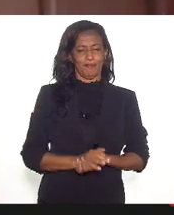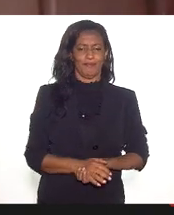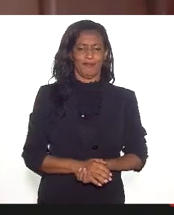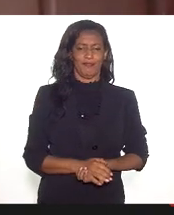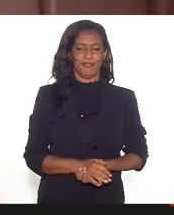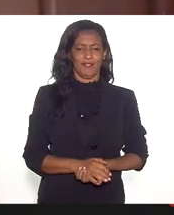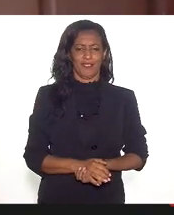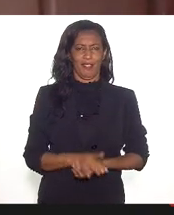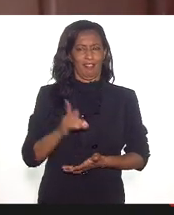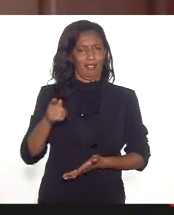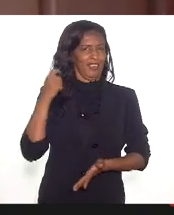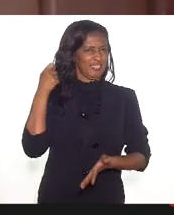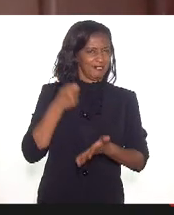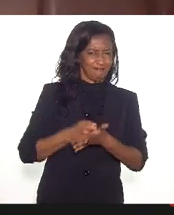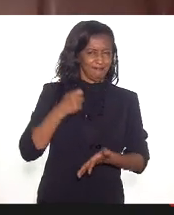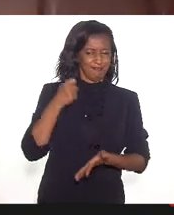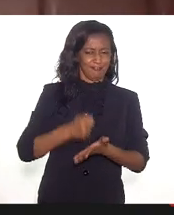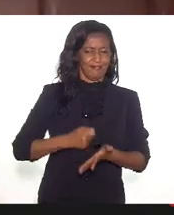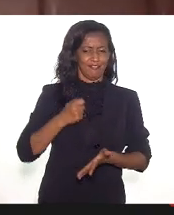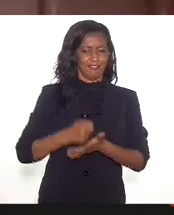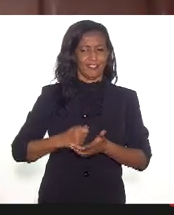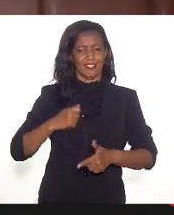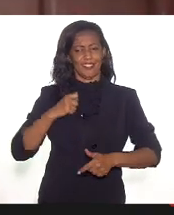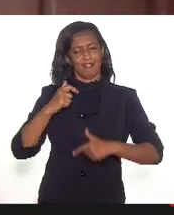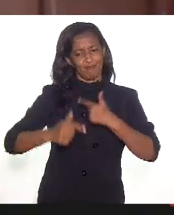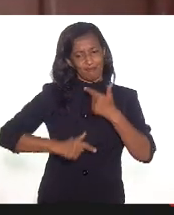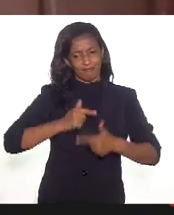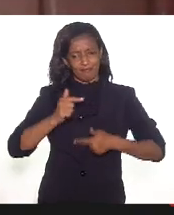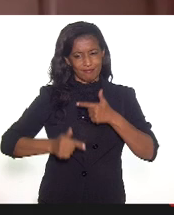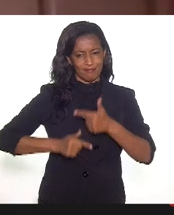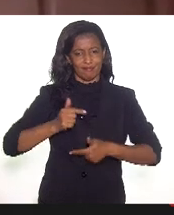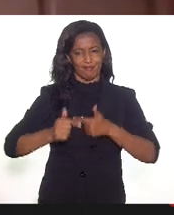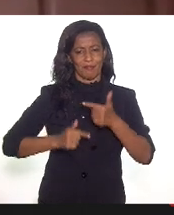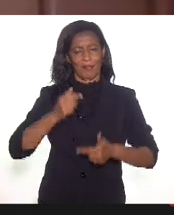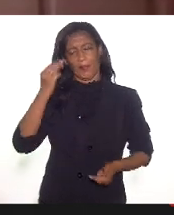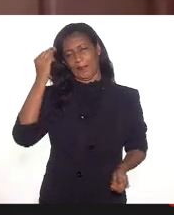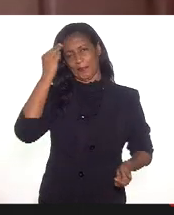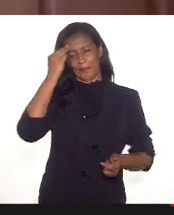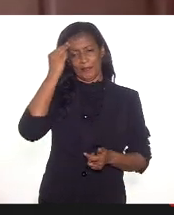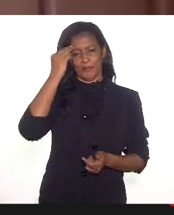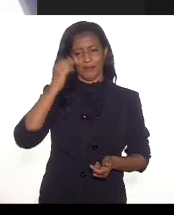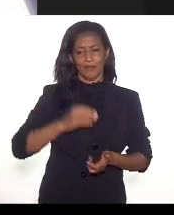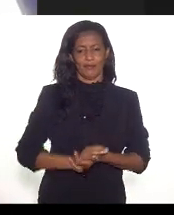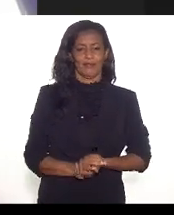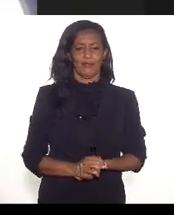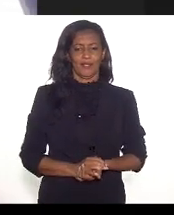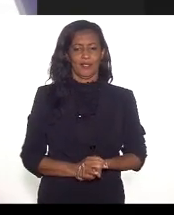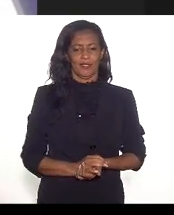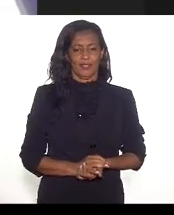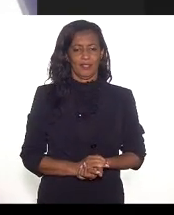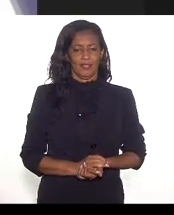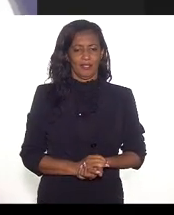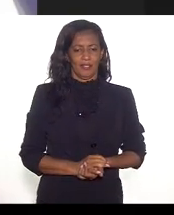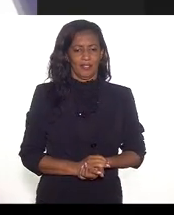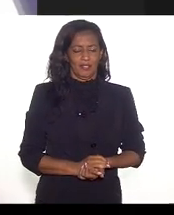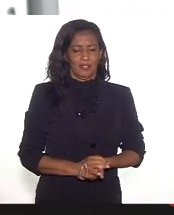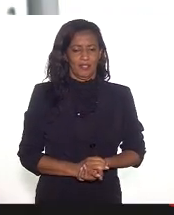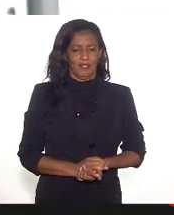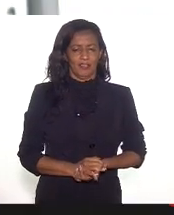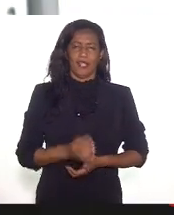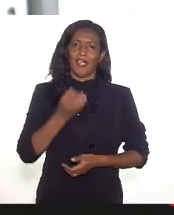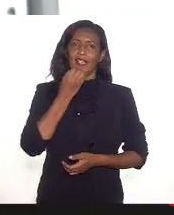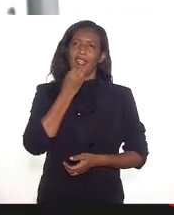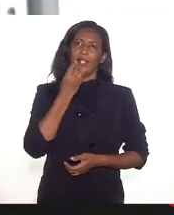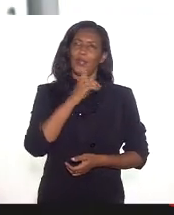insistência em lutar pela memória. Bom dia, deputada